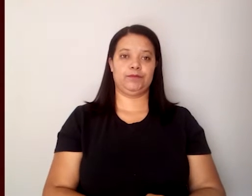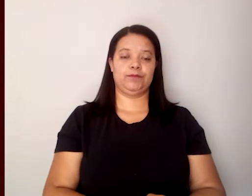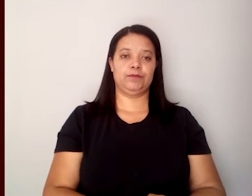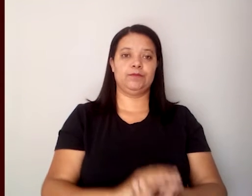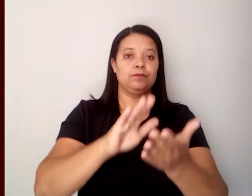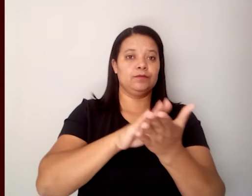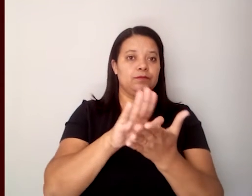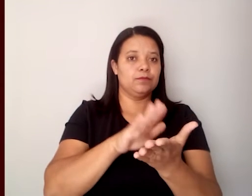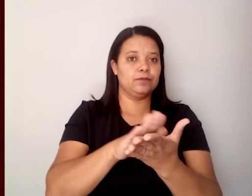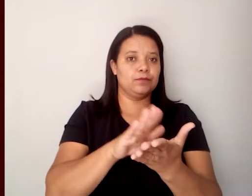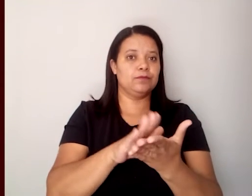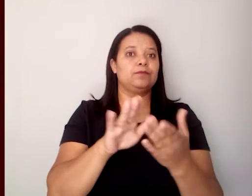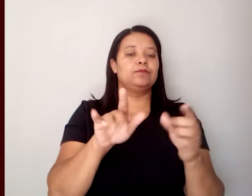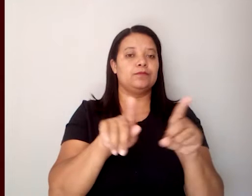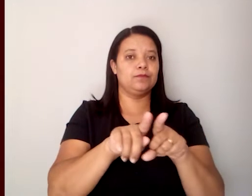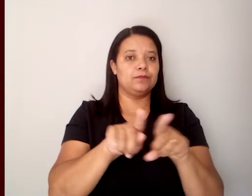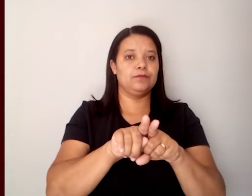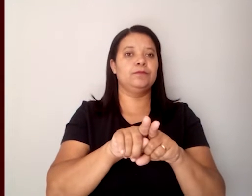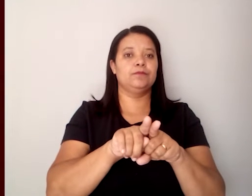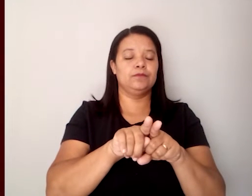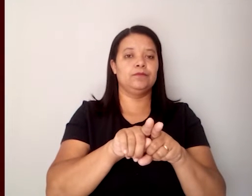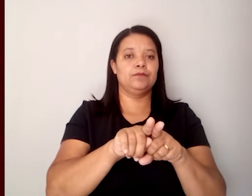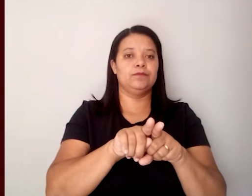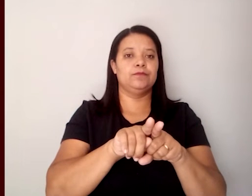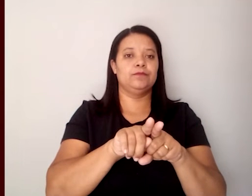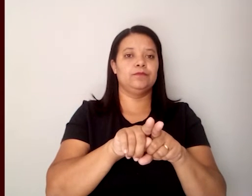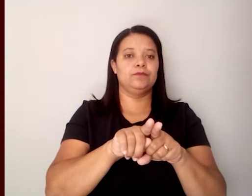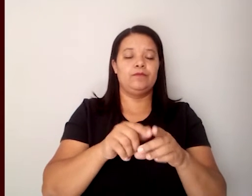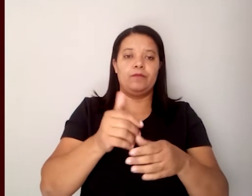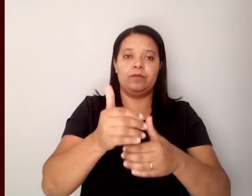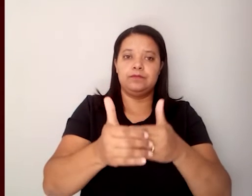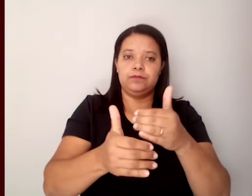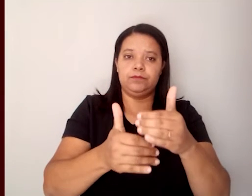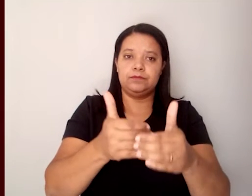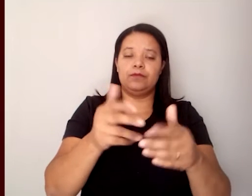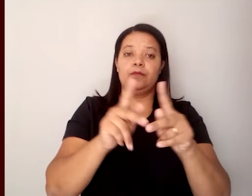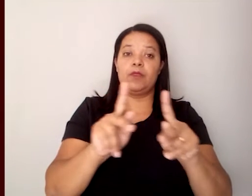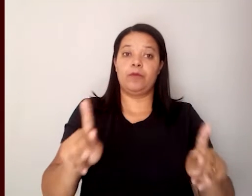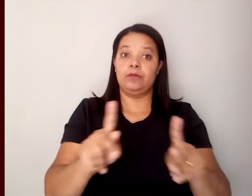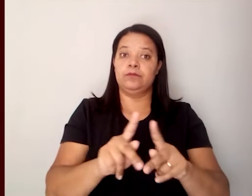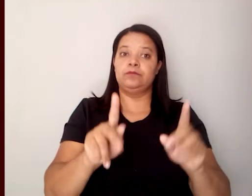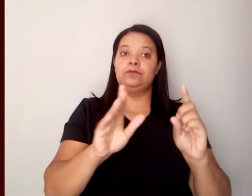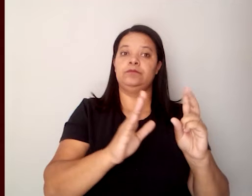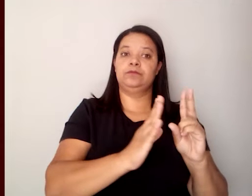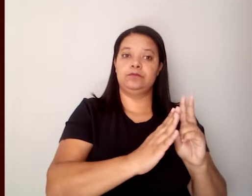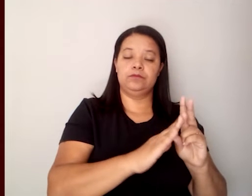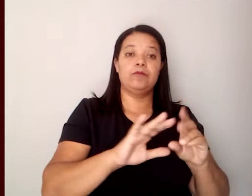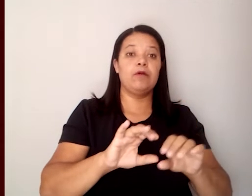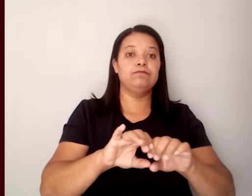publicamos, que nós fizemos nesse processo, né? De formação dos professores indígenas.